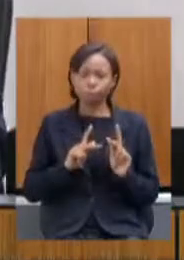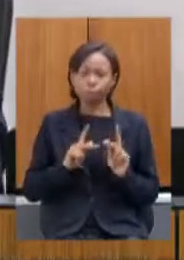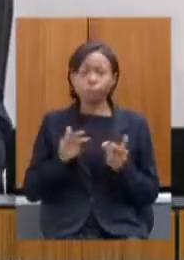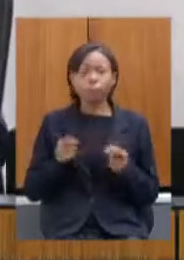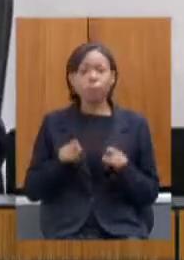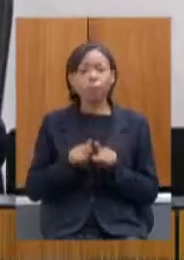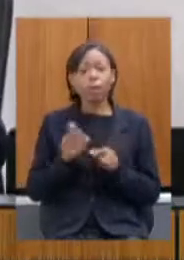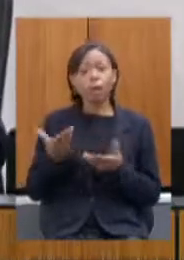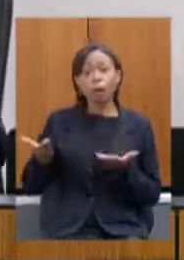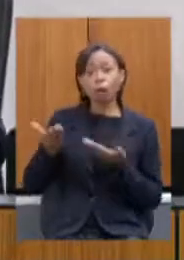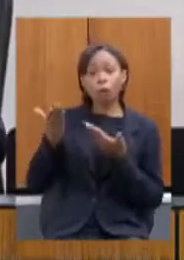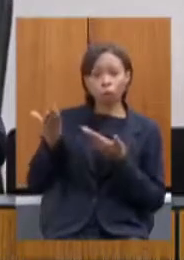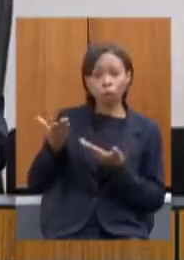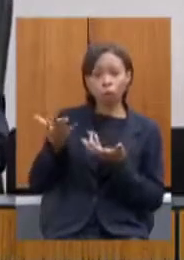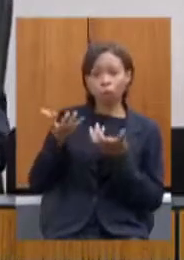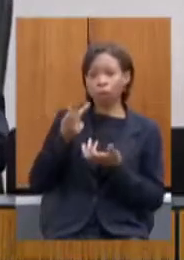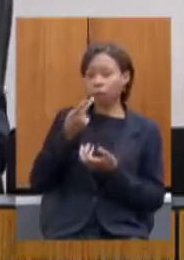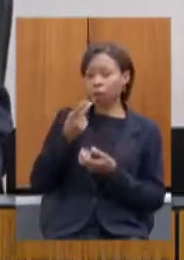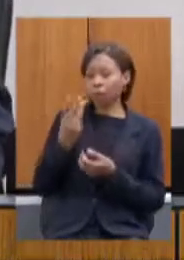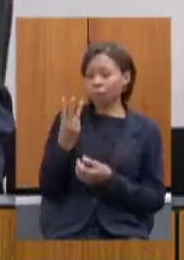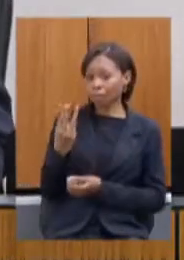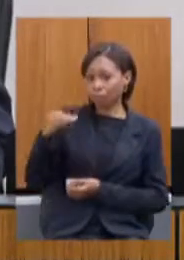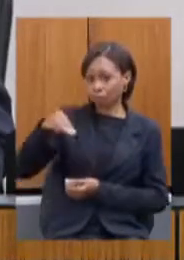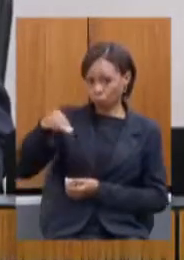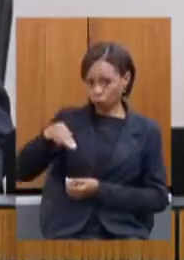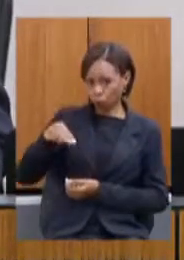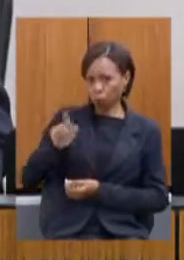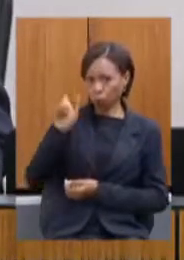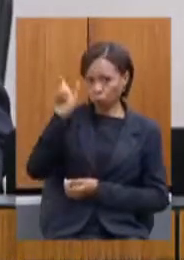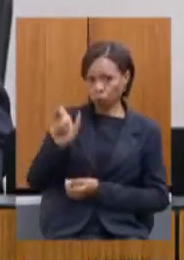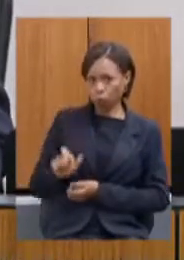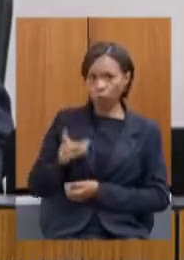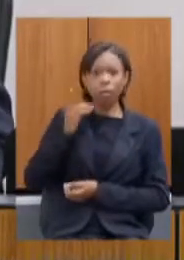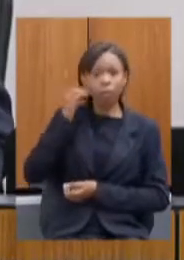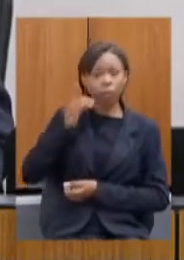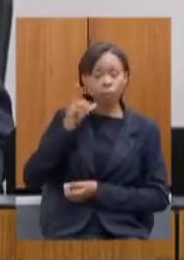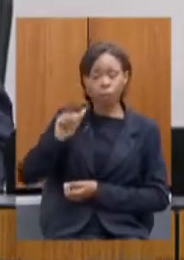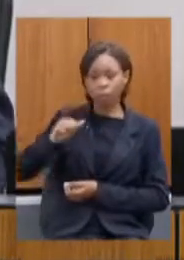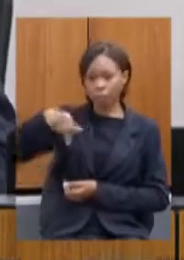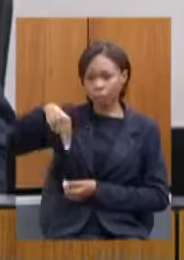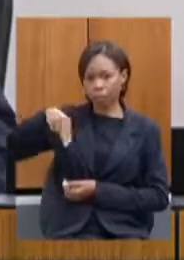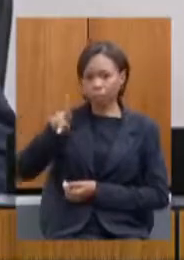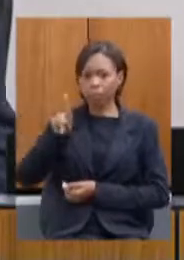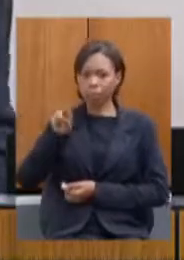fala agora eu vou passar aí por três minutos ao deputado André Quintão